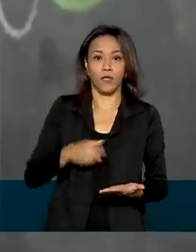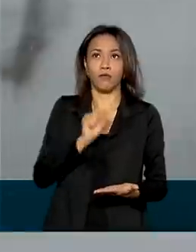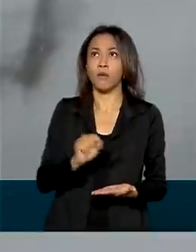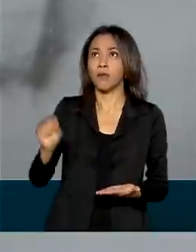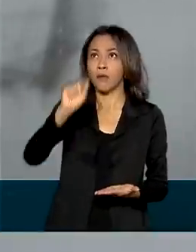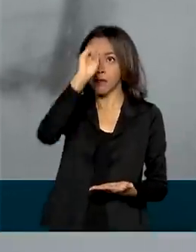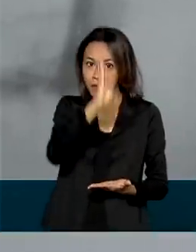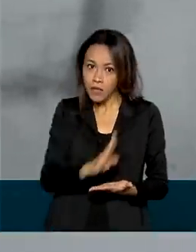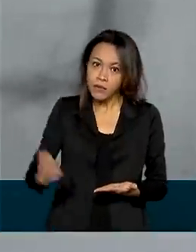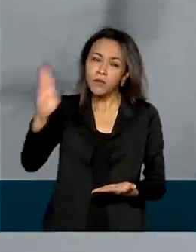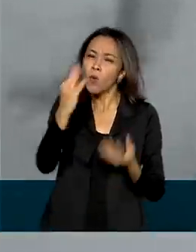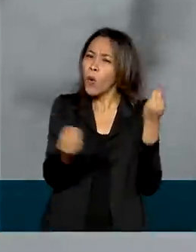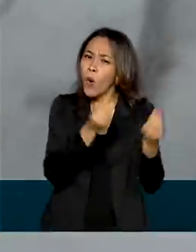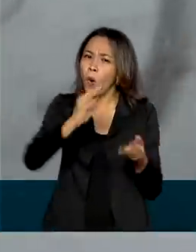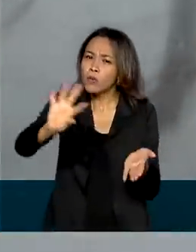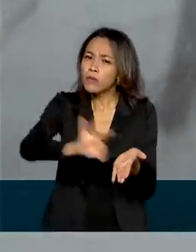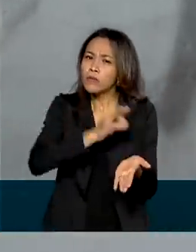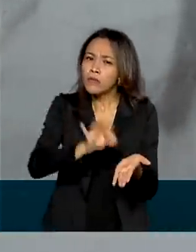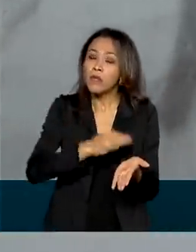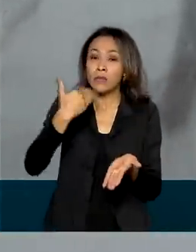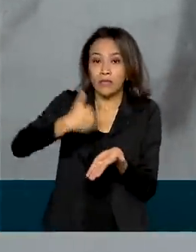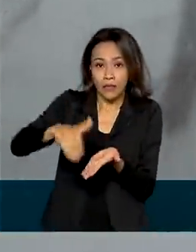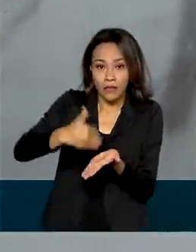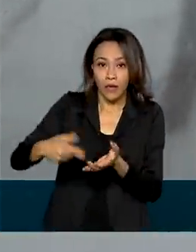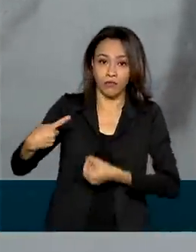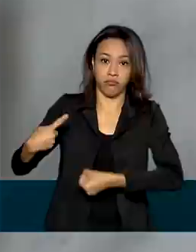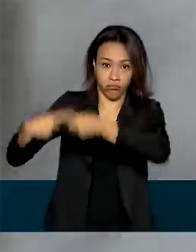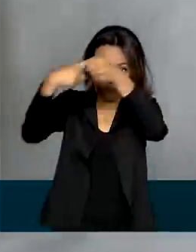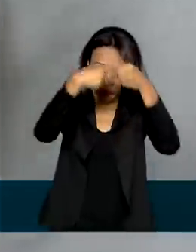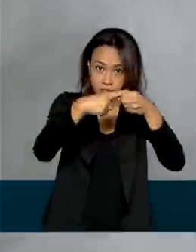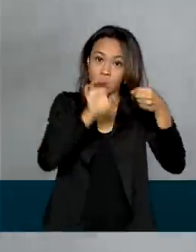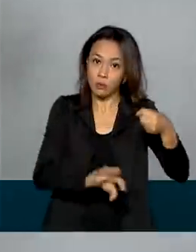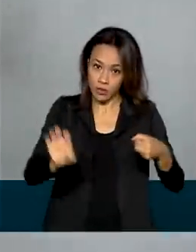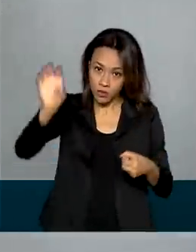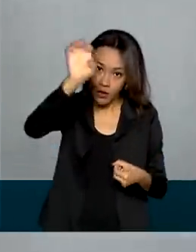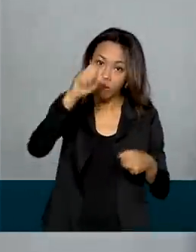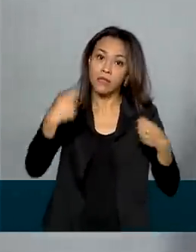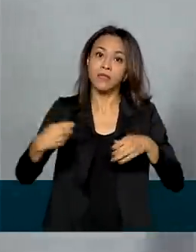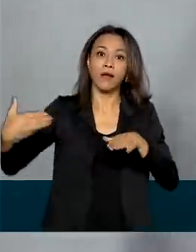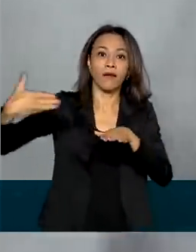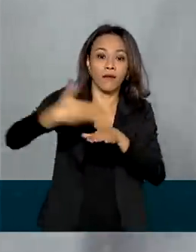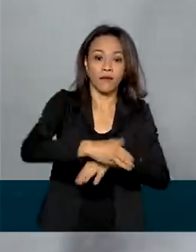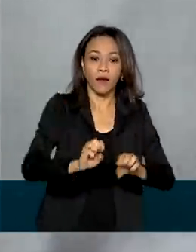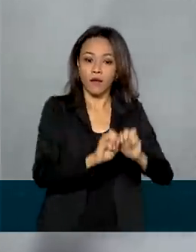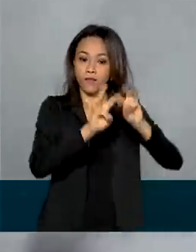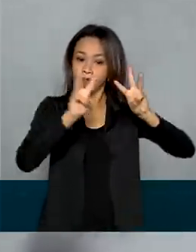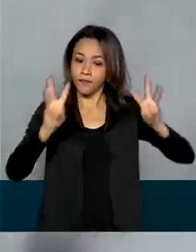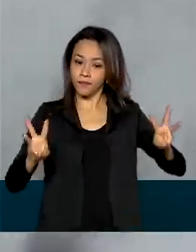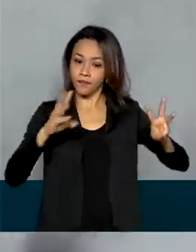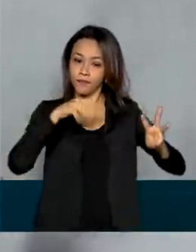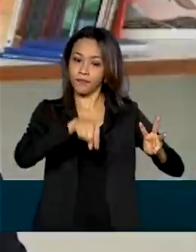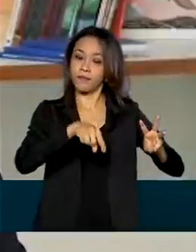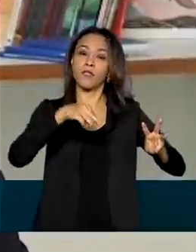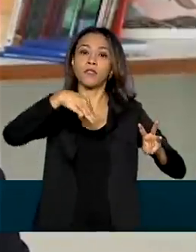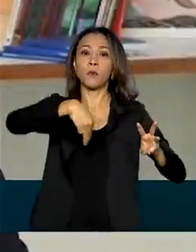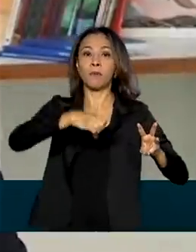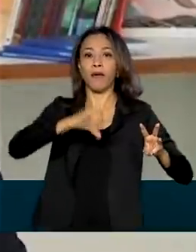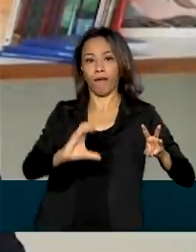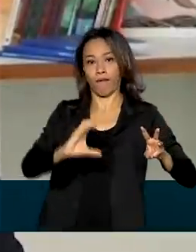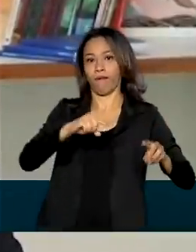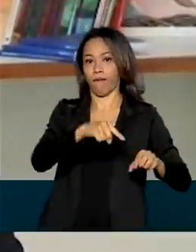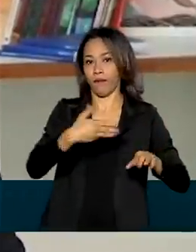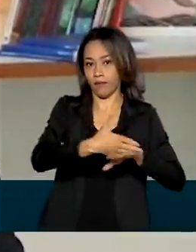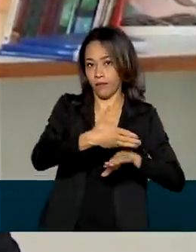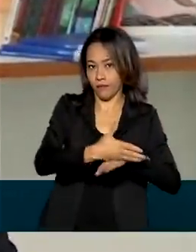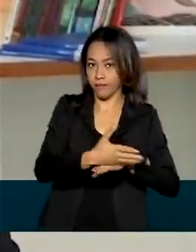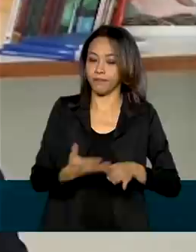fazer adesão, secretários estaduais e municipais devem acessar a página do MEC na internet. Nesse momento